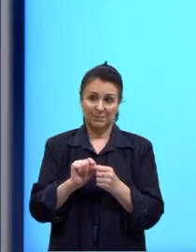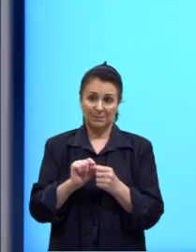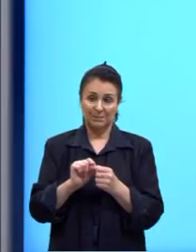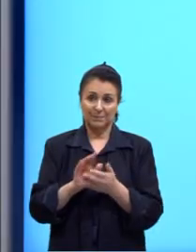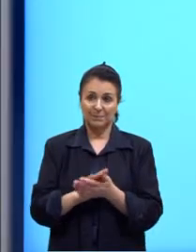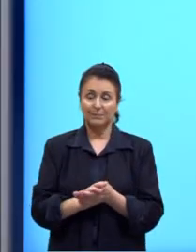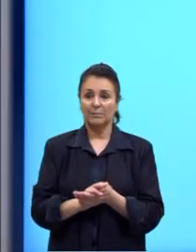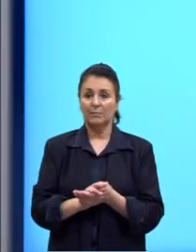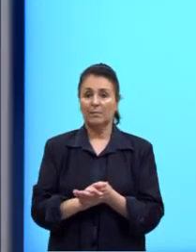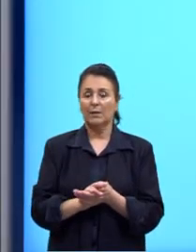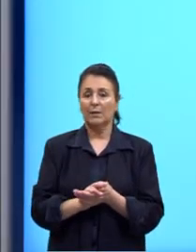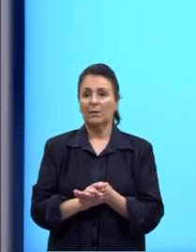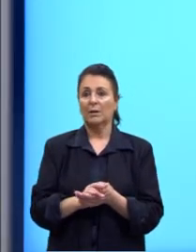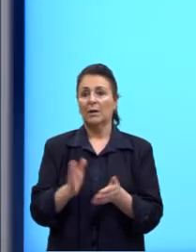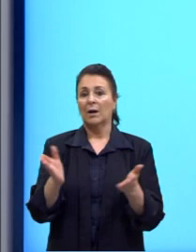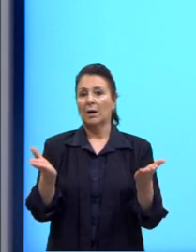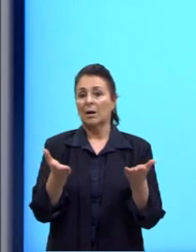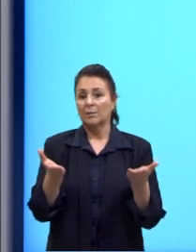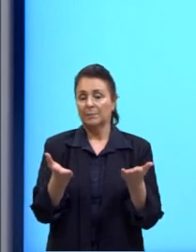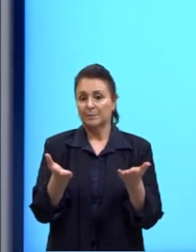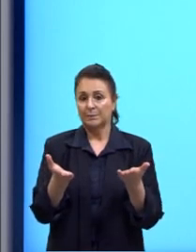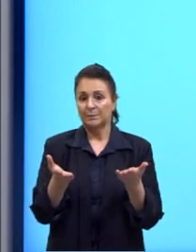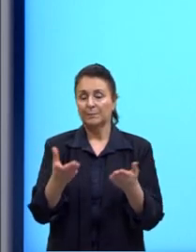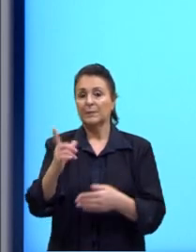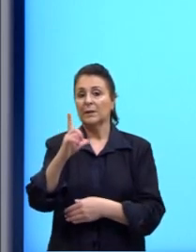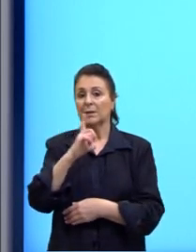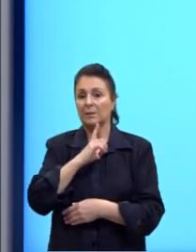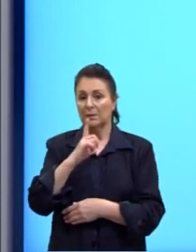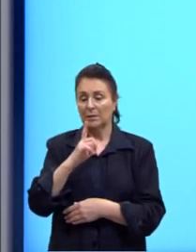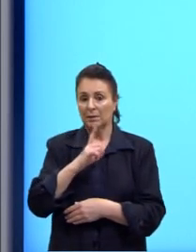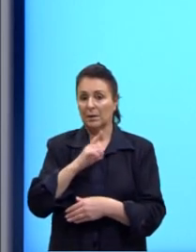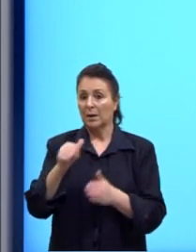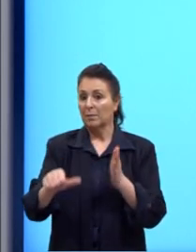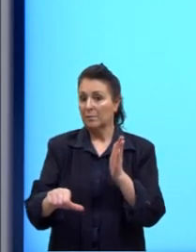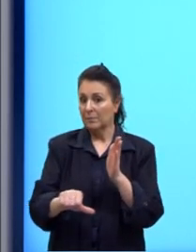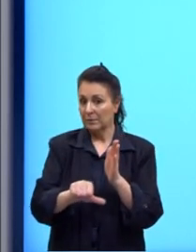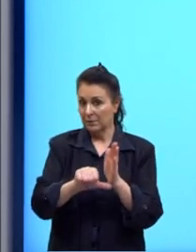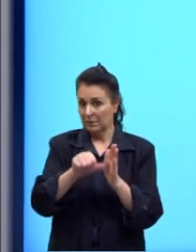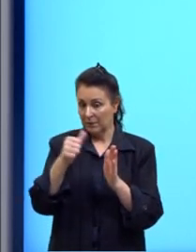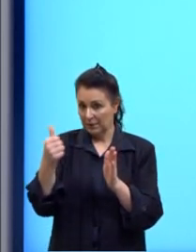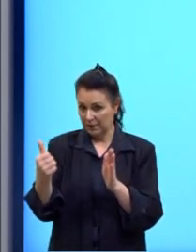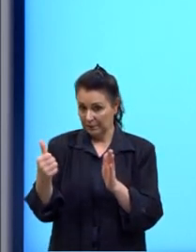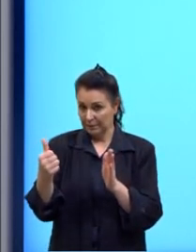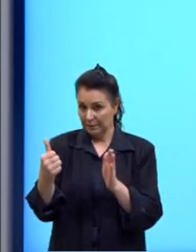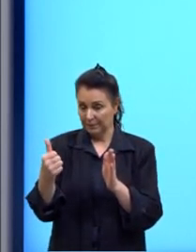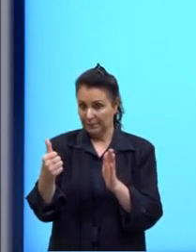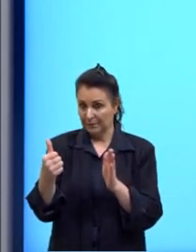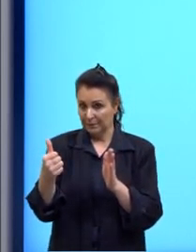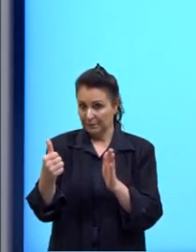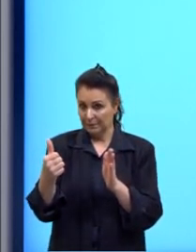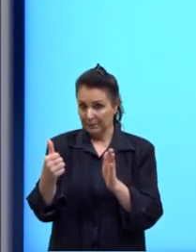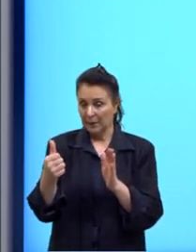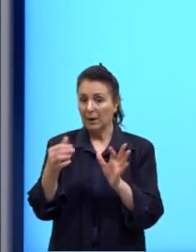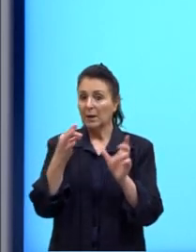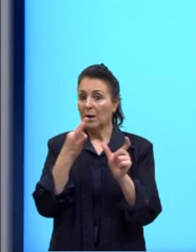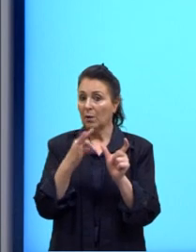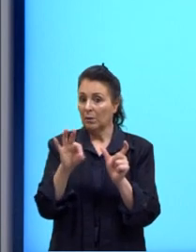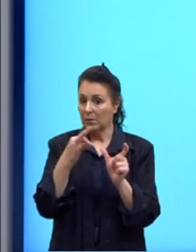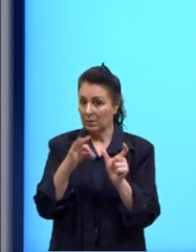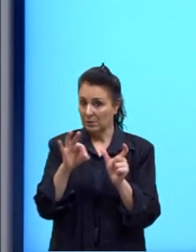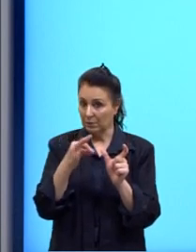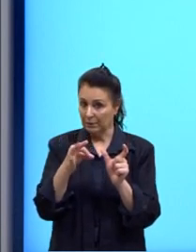As minhas clauses, então. Eu tenho a minha primeira, a minha IF clause, a minha primeira oração, então.